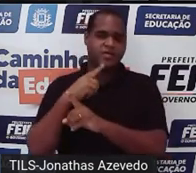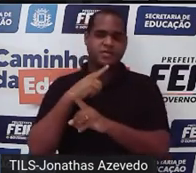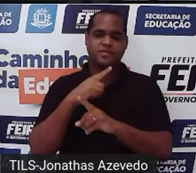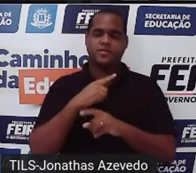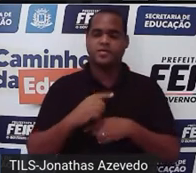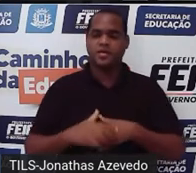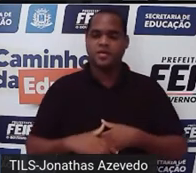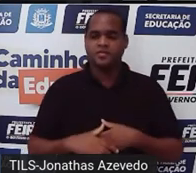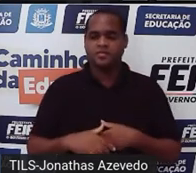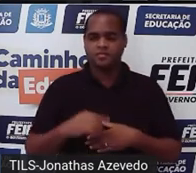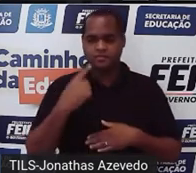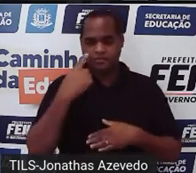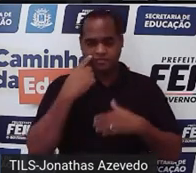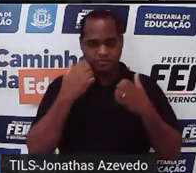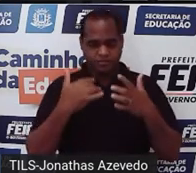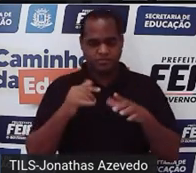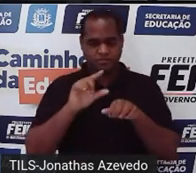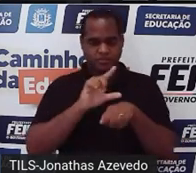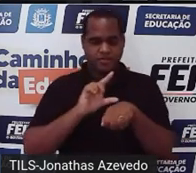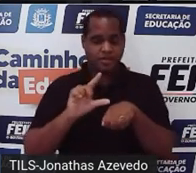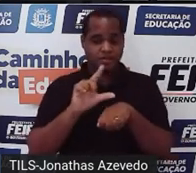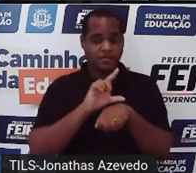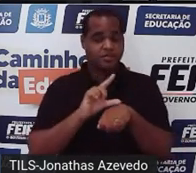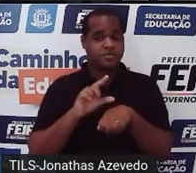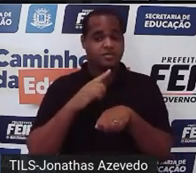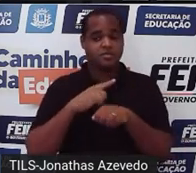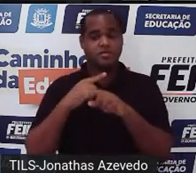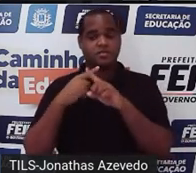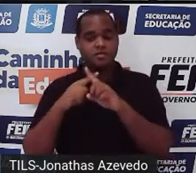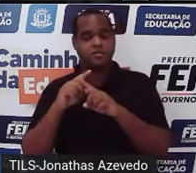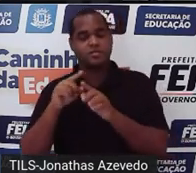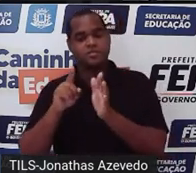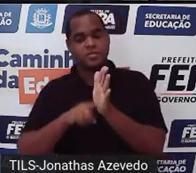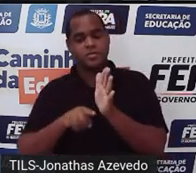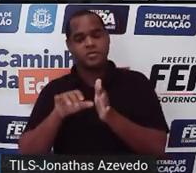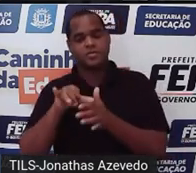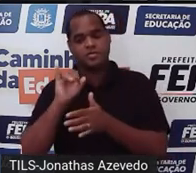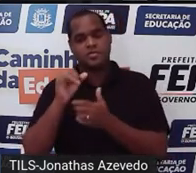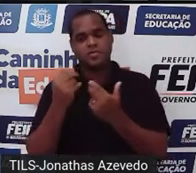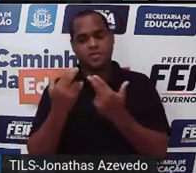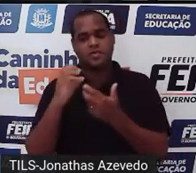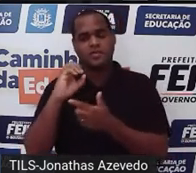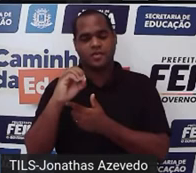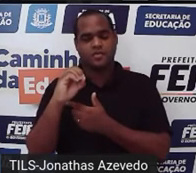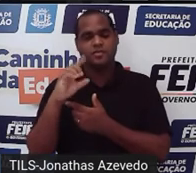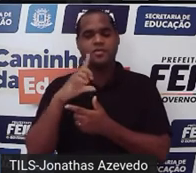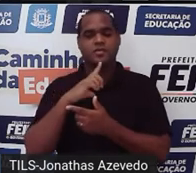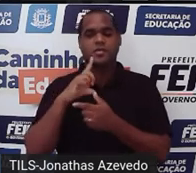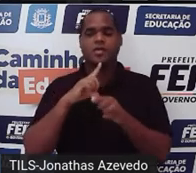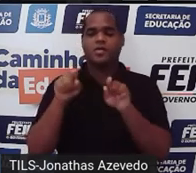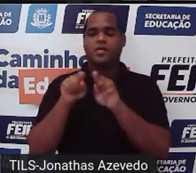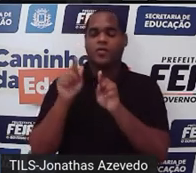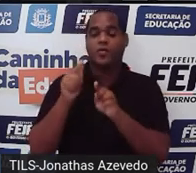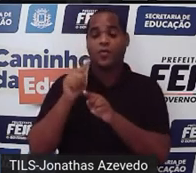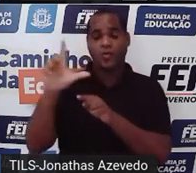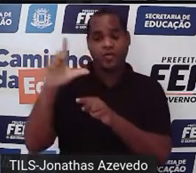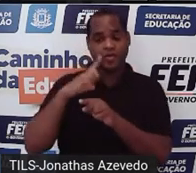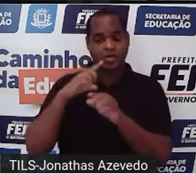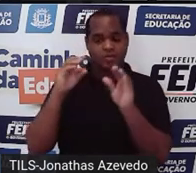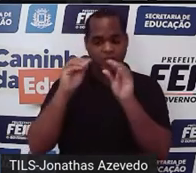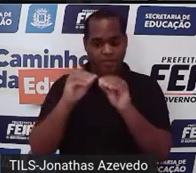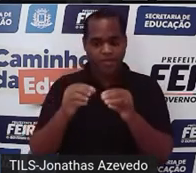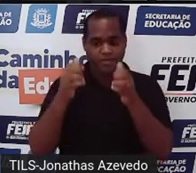essa que coloquei aí de lilás é para x menos y igual a 0 e a outra que eu vou colocar de